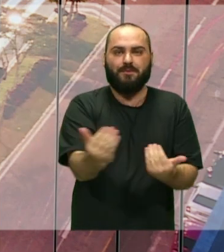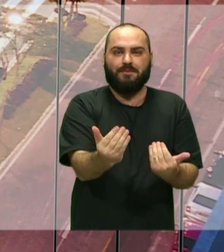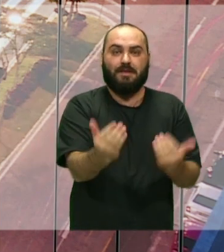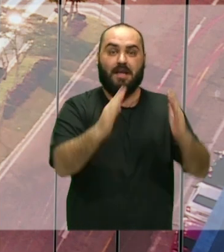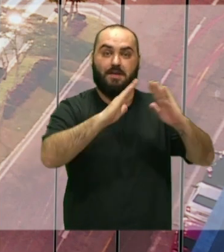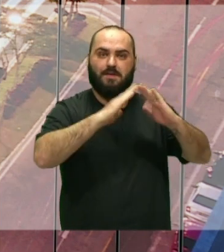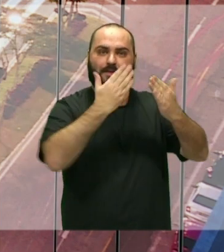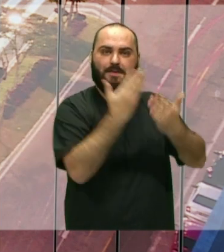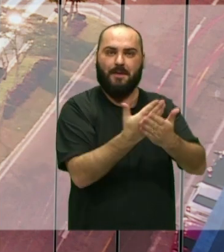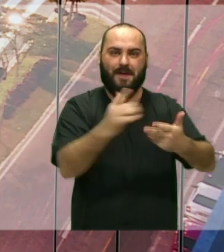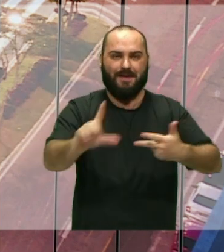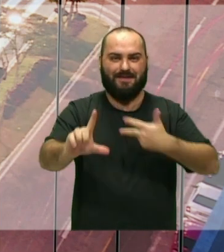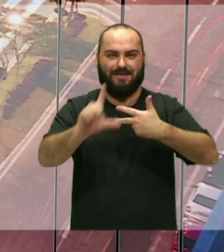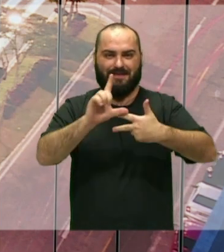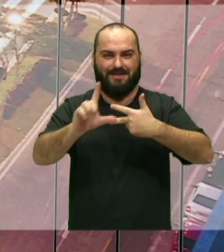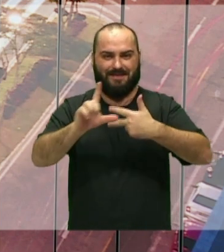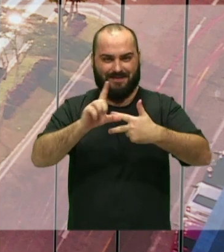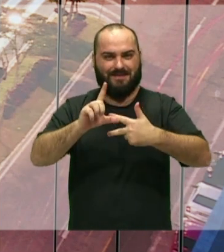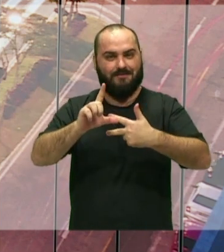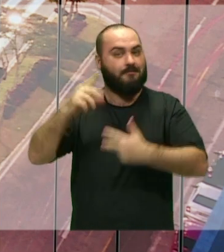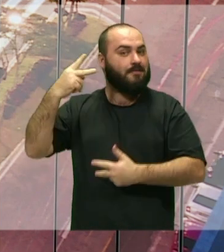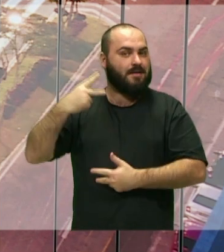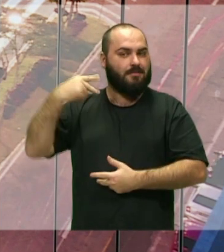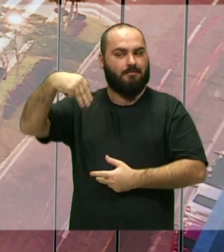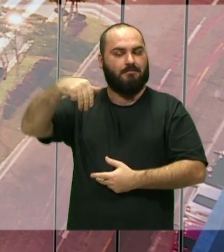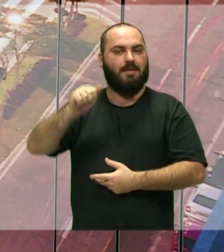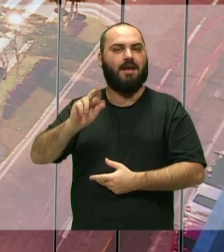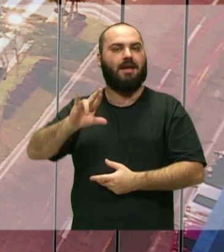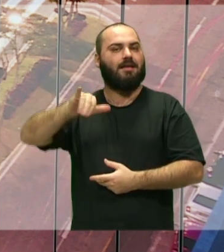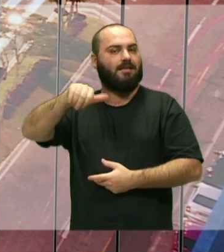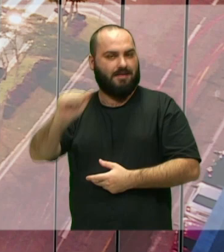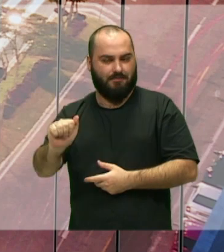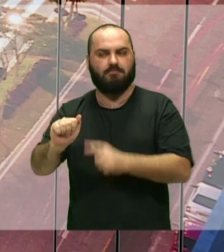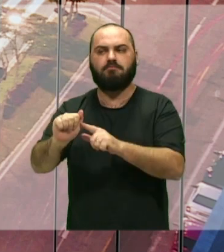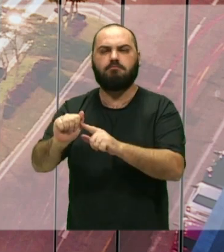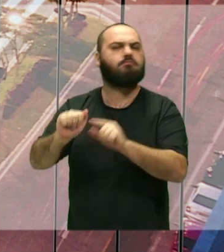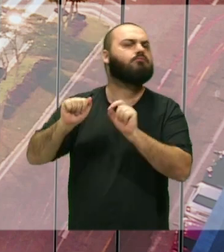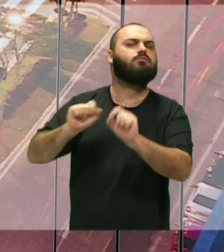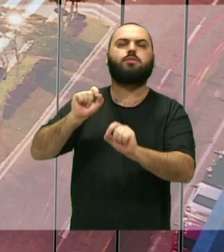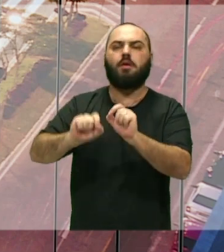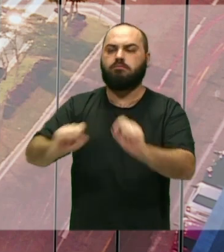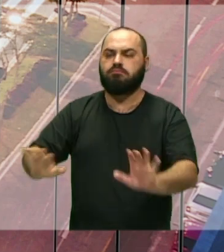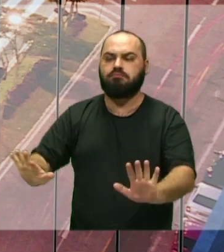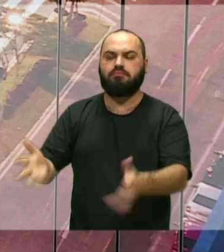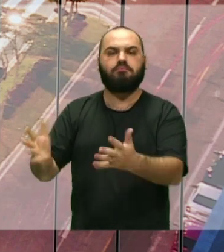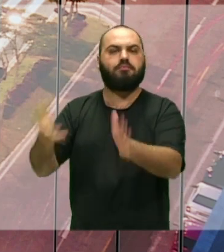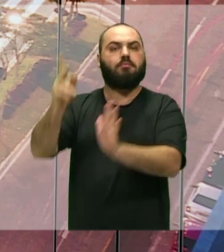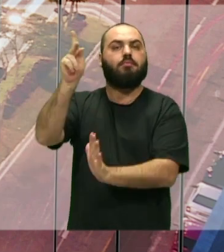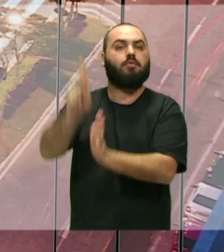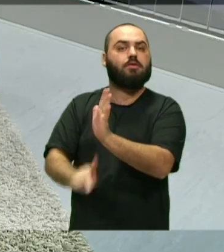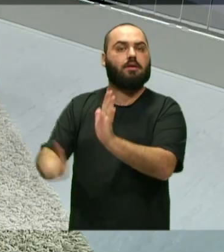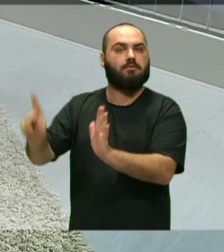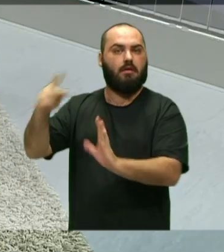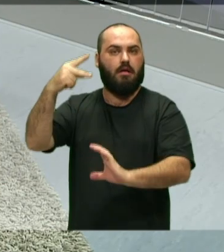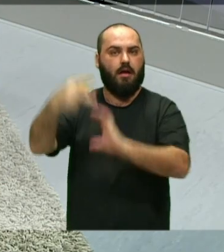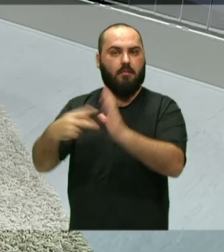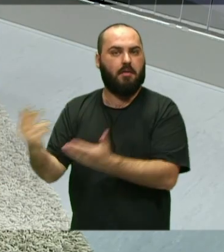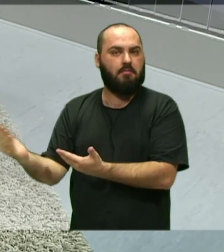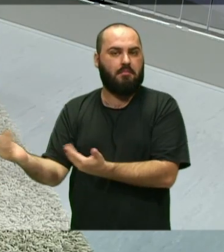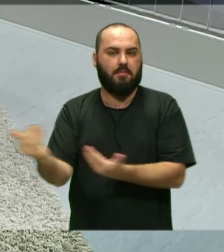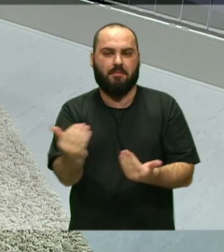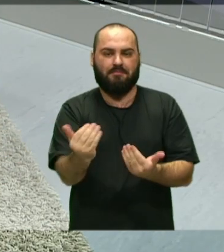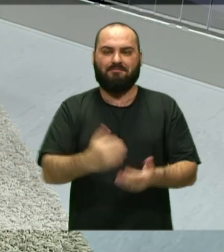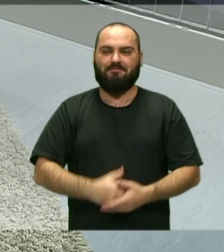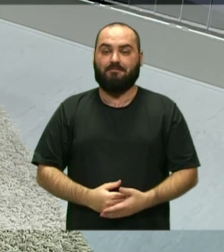Escola do Legislativo Maria Rosa Heleno Schultz, que promove o projeto Câmara Mirim. No programa de